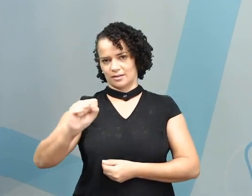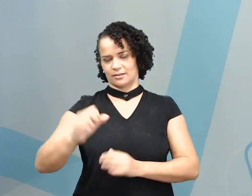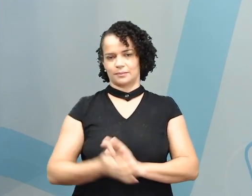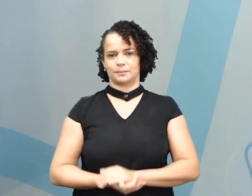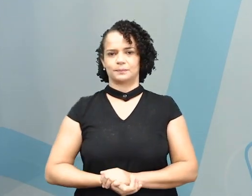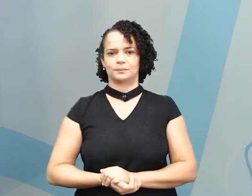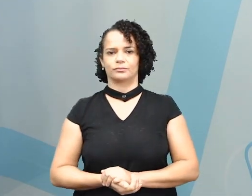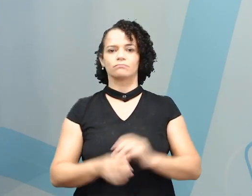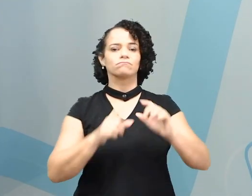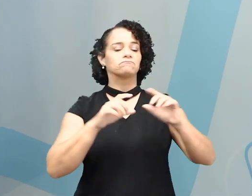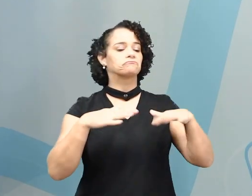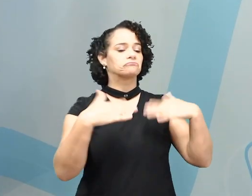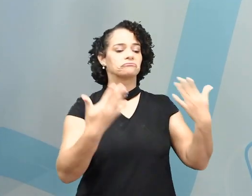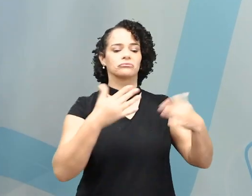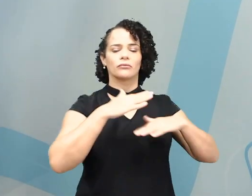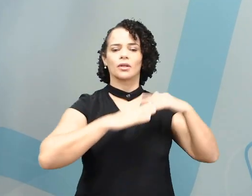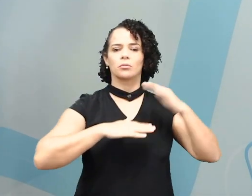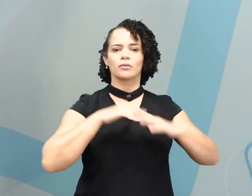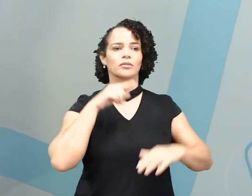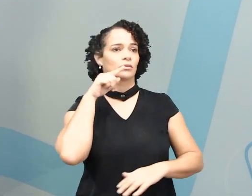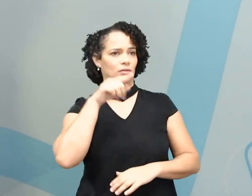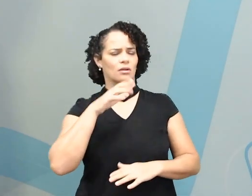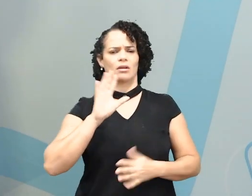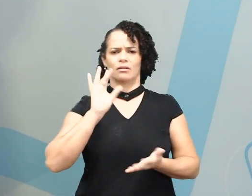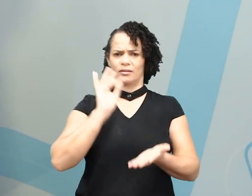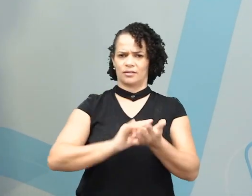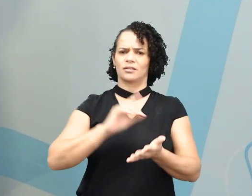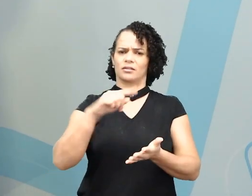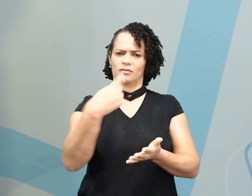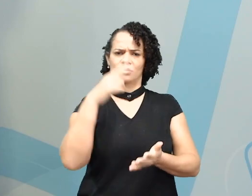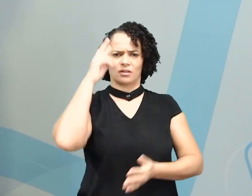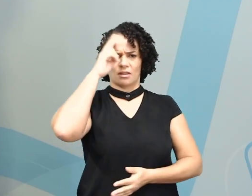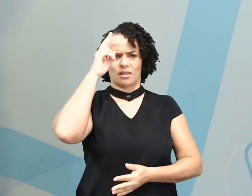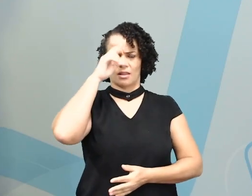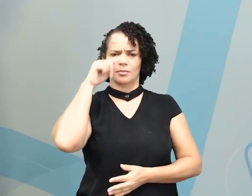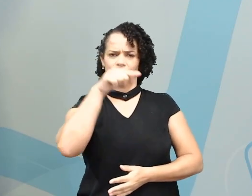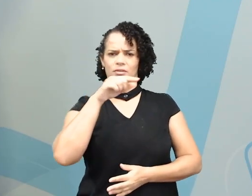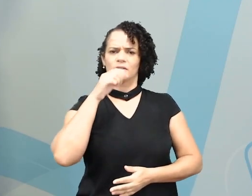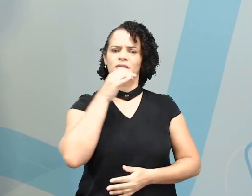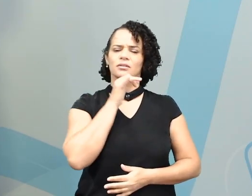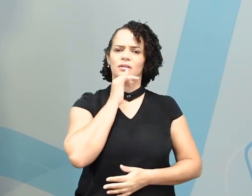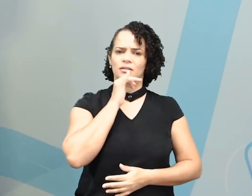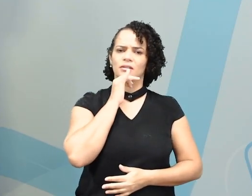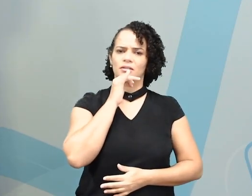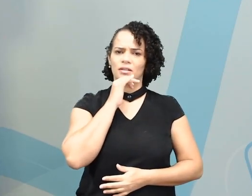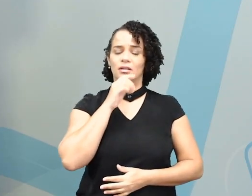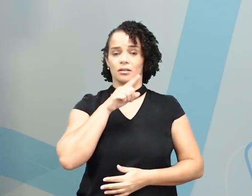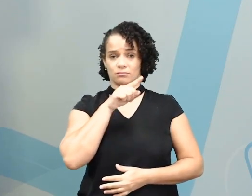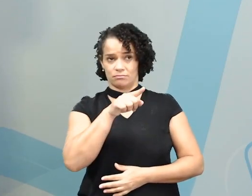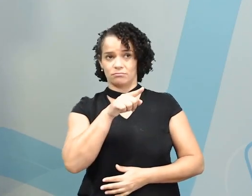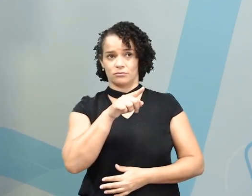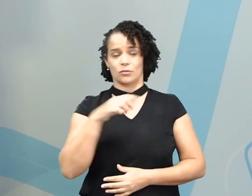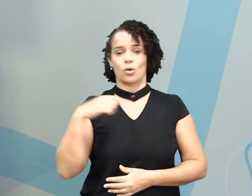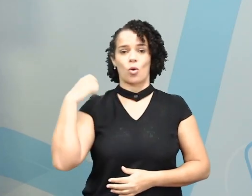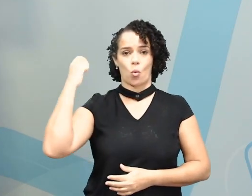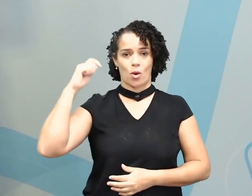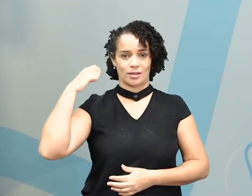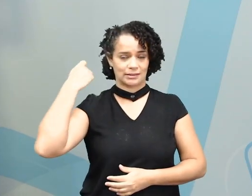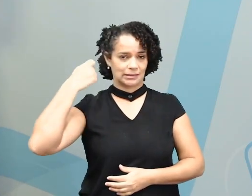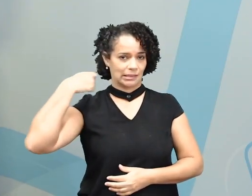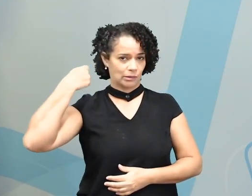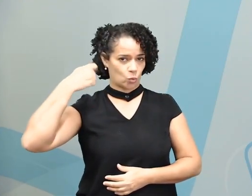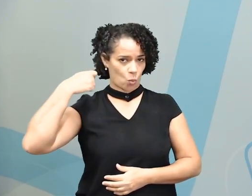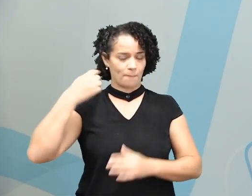does he do? Eu tenho certeza que vocês lembram desse exemplo com Will Smith. Não é verdade? No